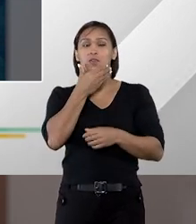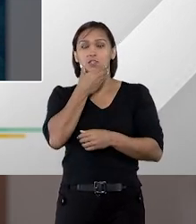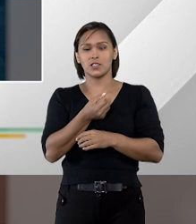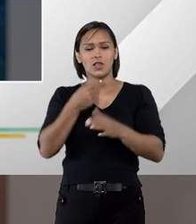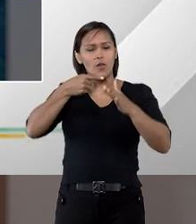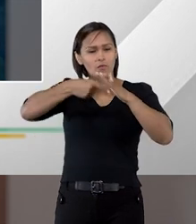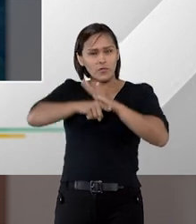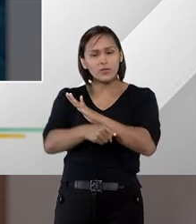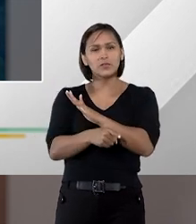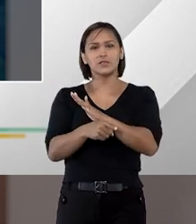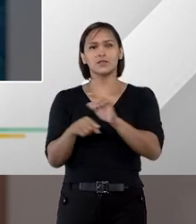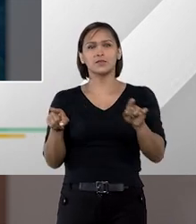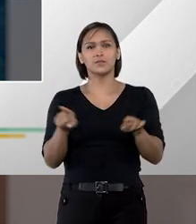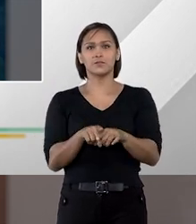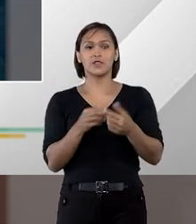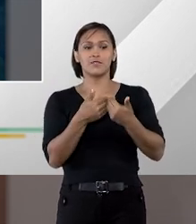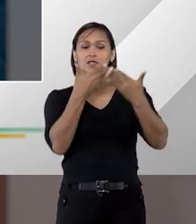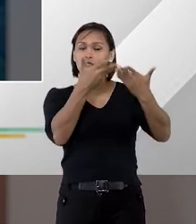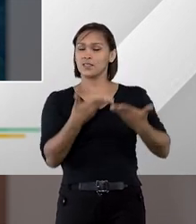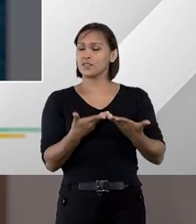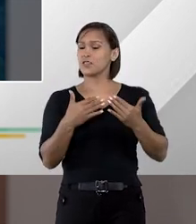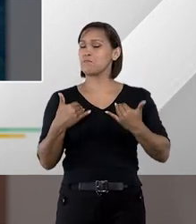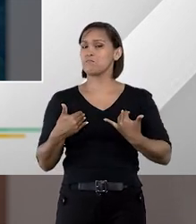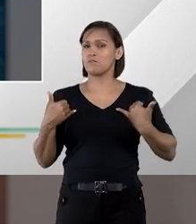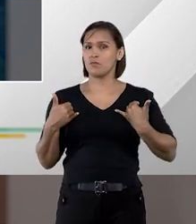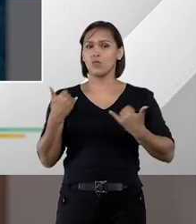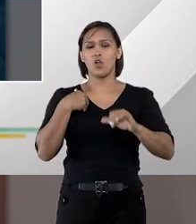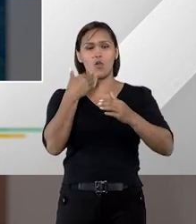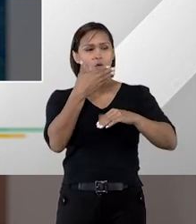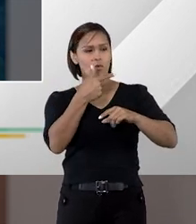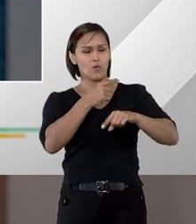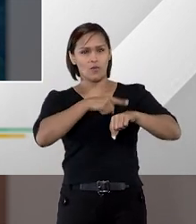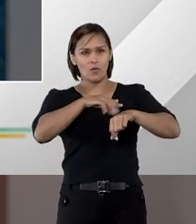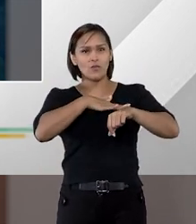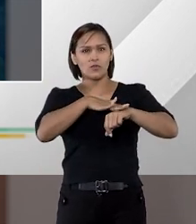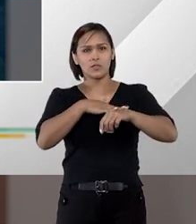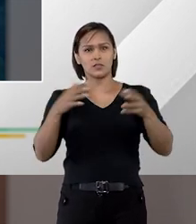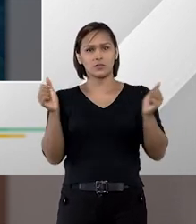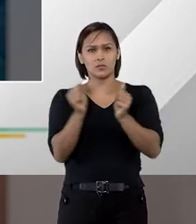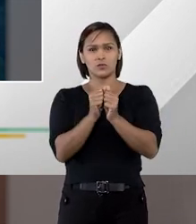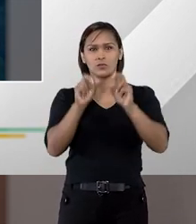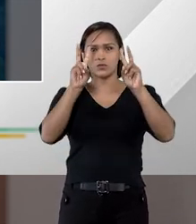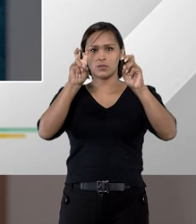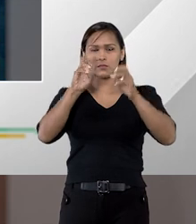de dezembro intensamente. Vai ser um prazer debater sobre isso.